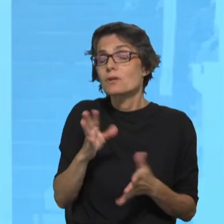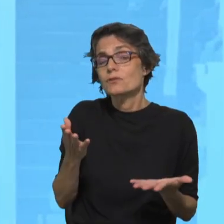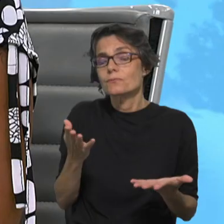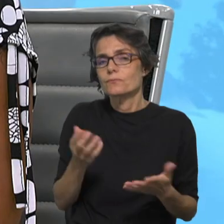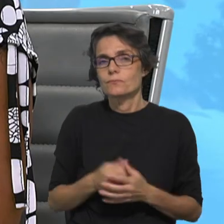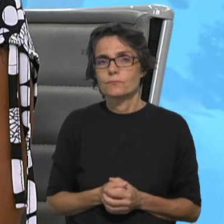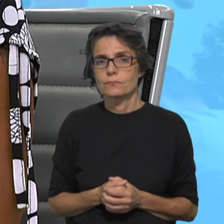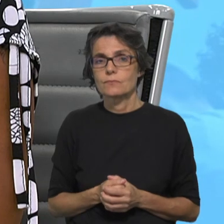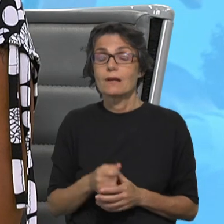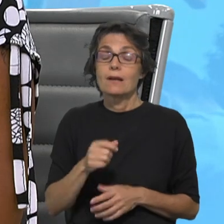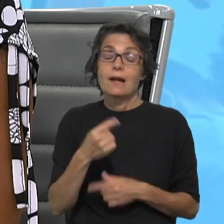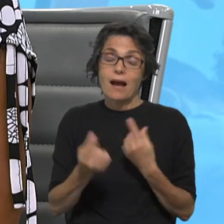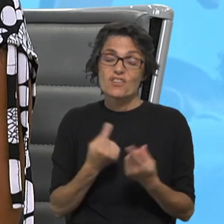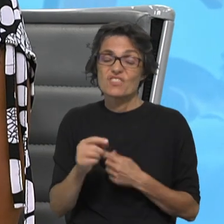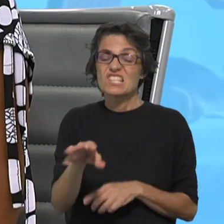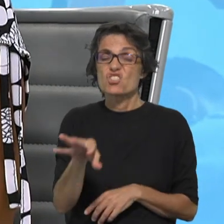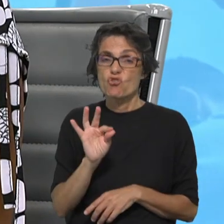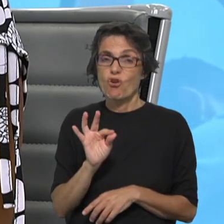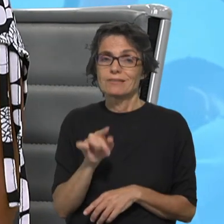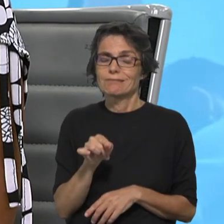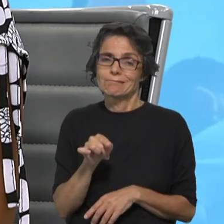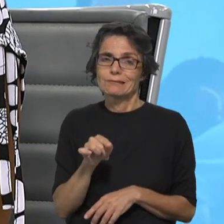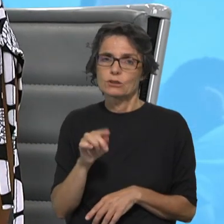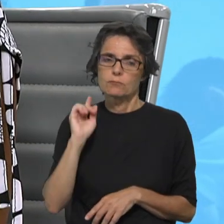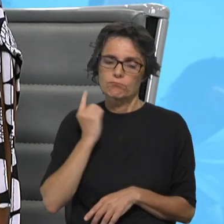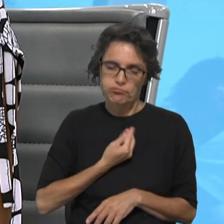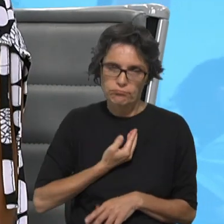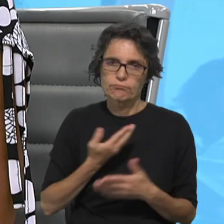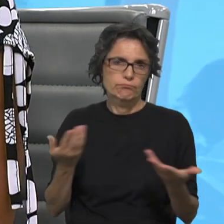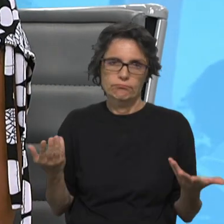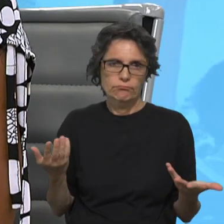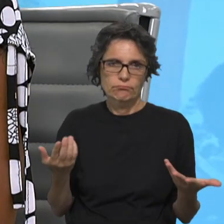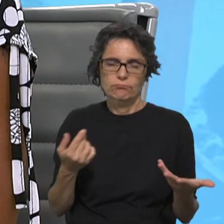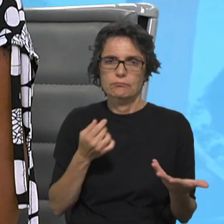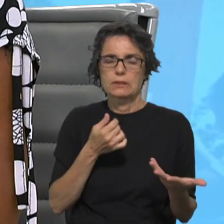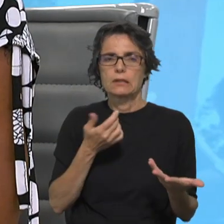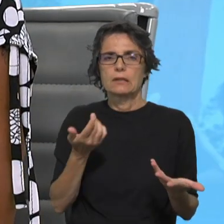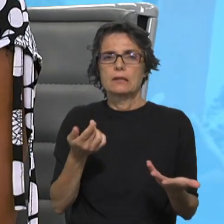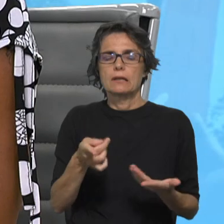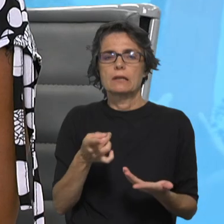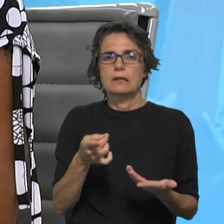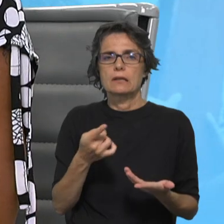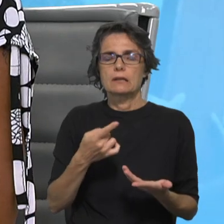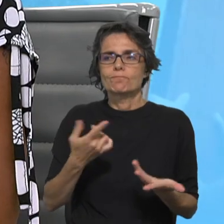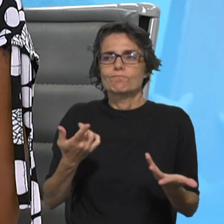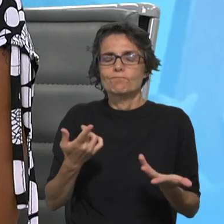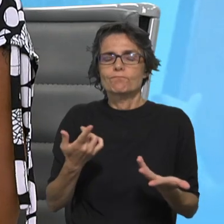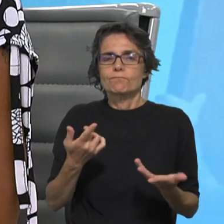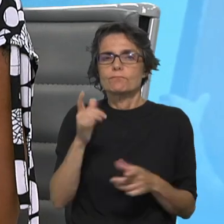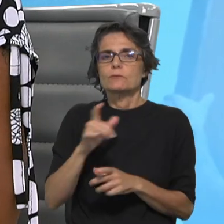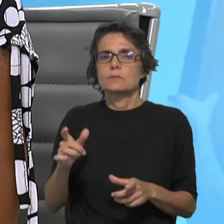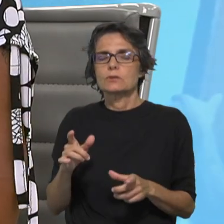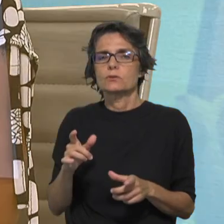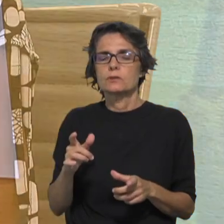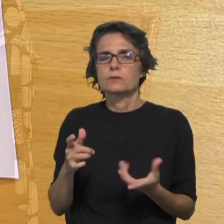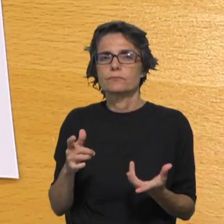Infelizmente, as escolhas acabam, muitas vezes, por ser forçadas, são empurrados a escolher e há este impulso de